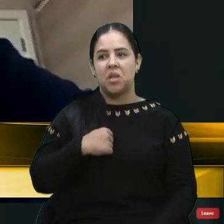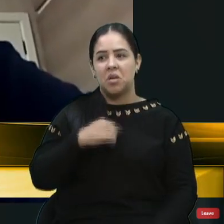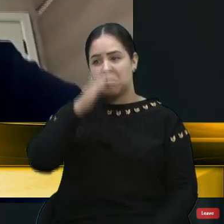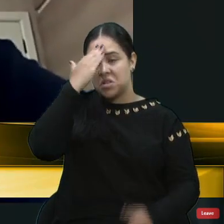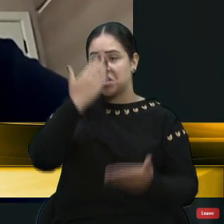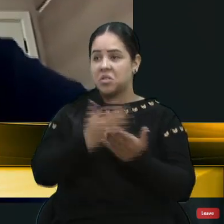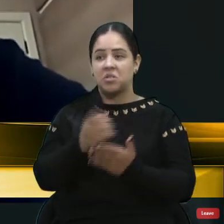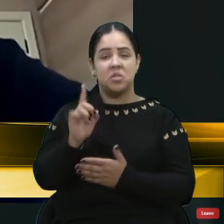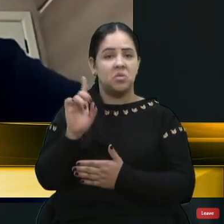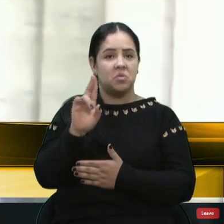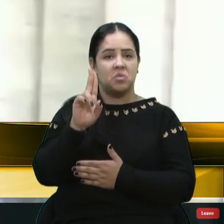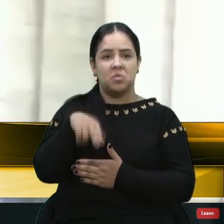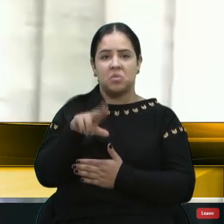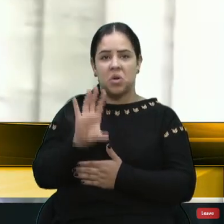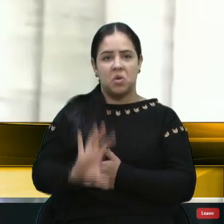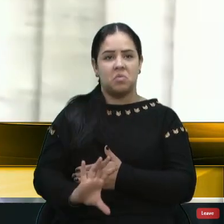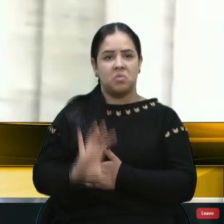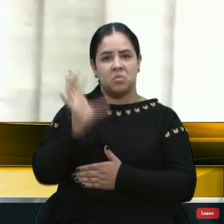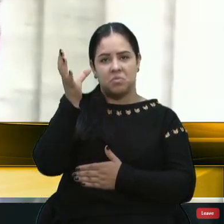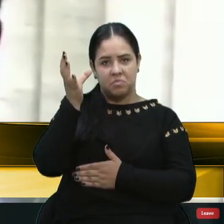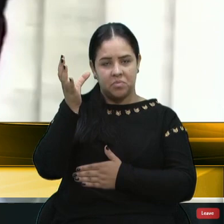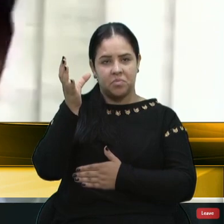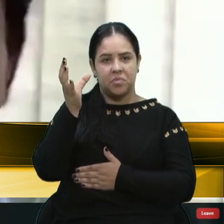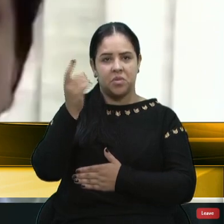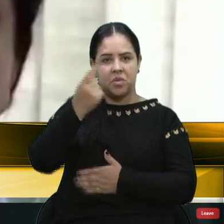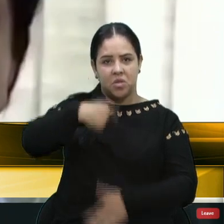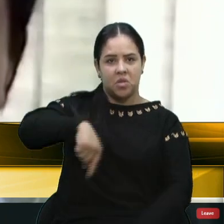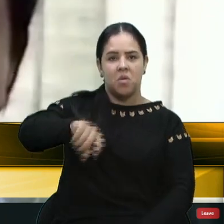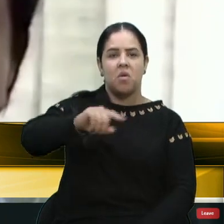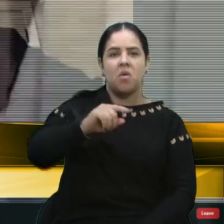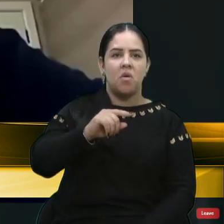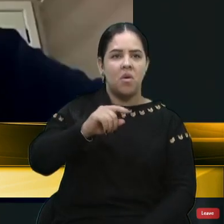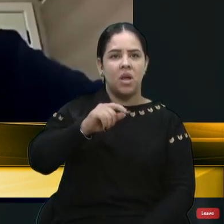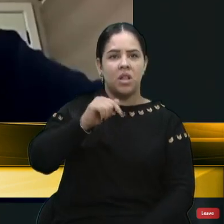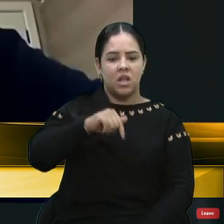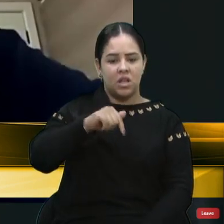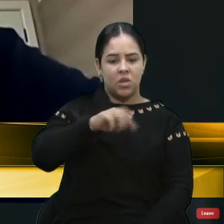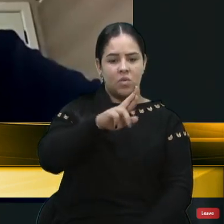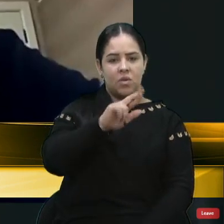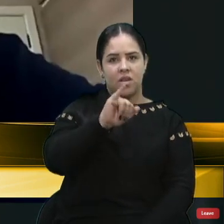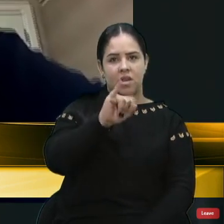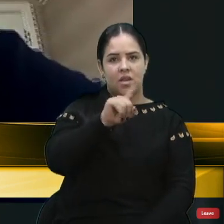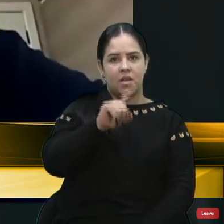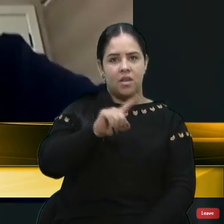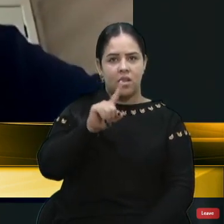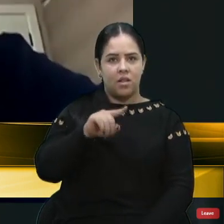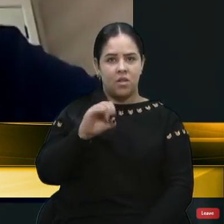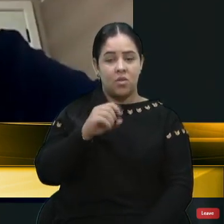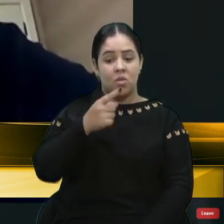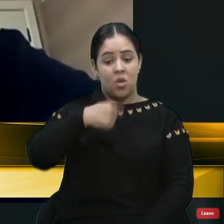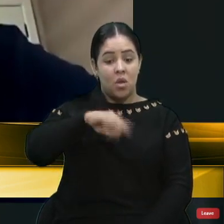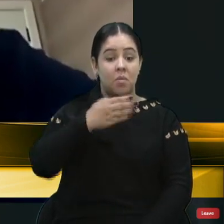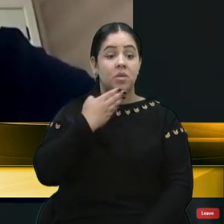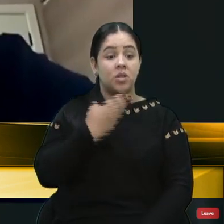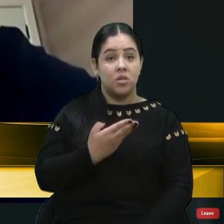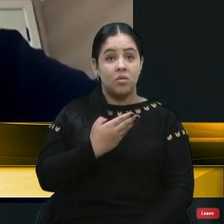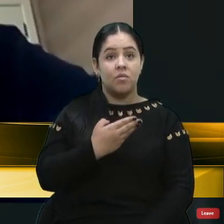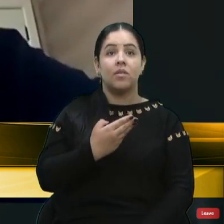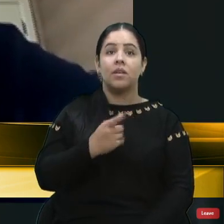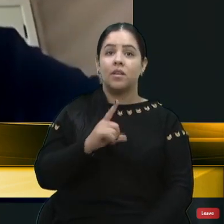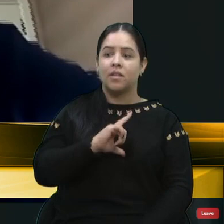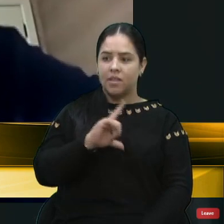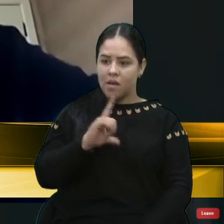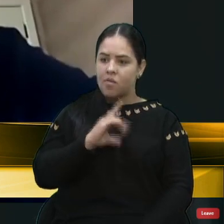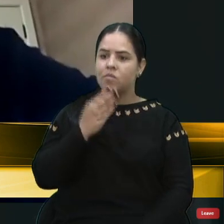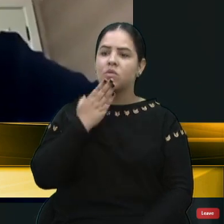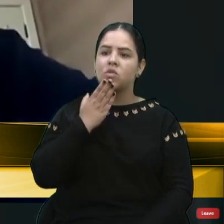Porque nós, aqui no Desil Risco, solicitamos, vai ter um pedido meu aí sim, se esse relatório vier